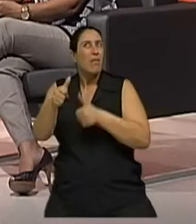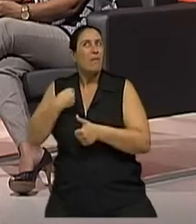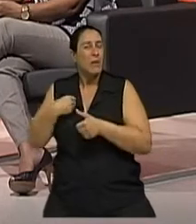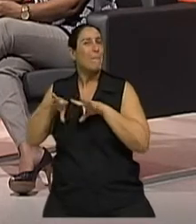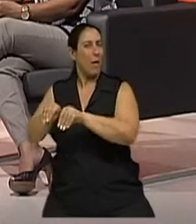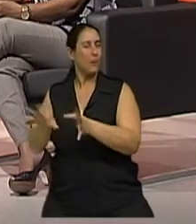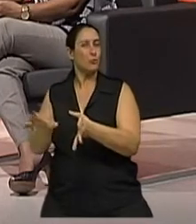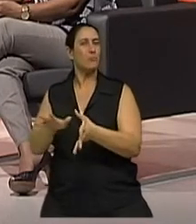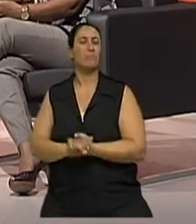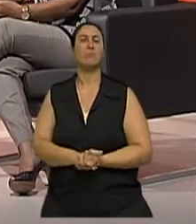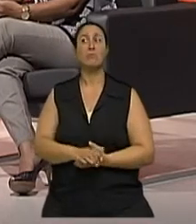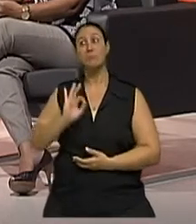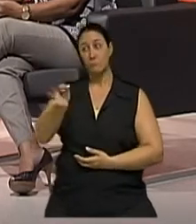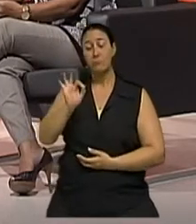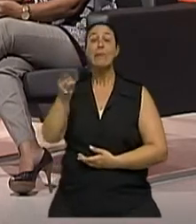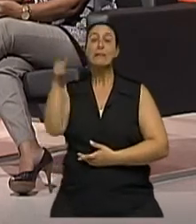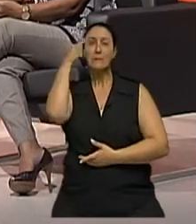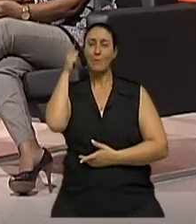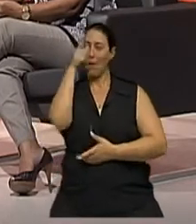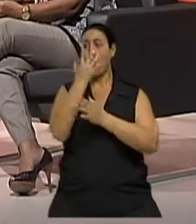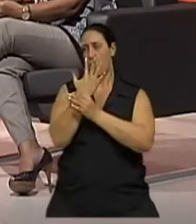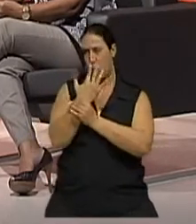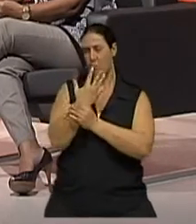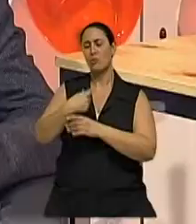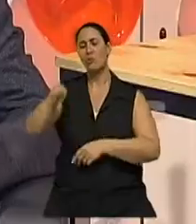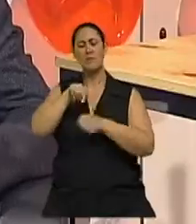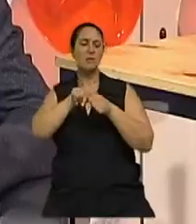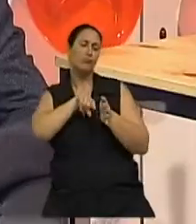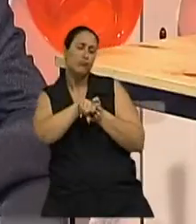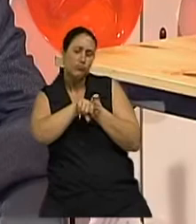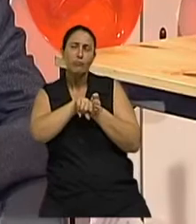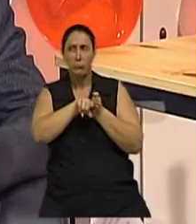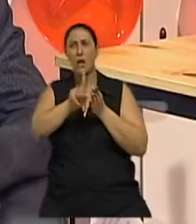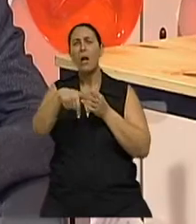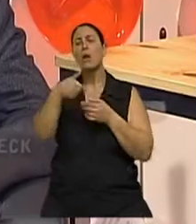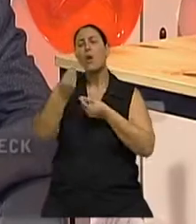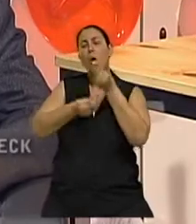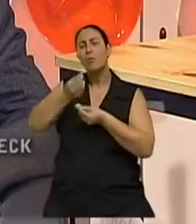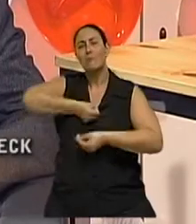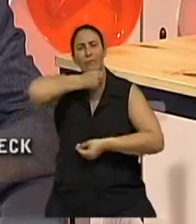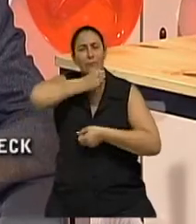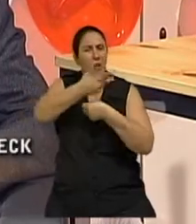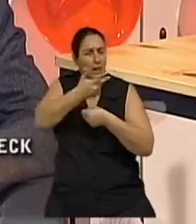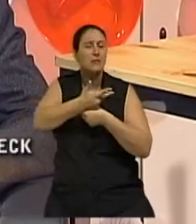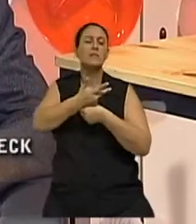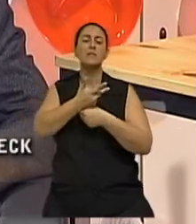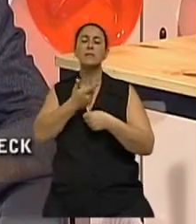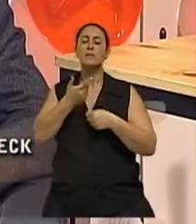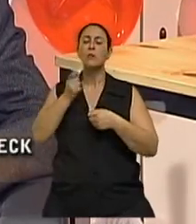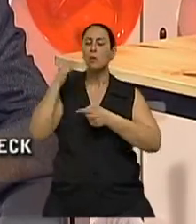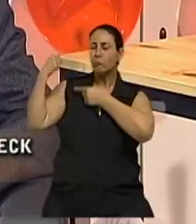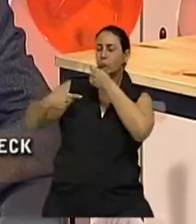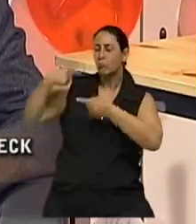aluno de graduação, nós estávamos discutindo essa questão do ciclo vital, enfim, sobre a velhice, né? E ele disse uma coisa muito interessante, que até hoje eu guardo, que